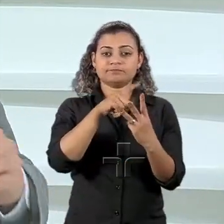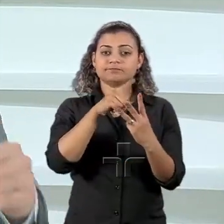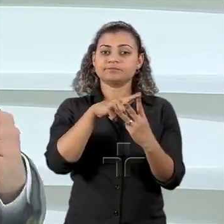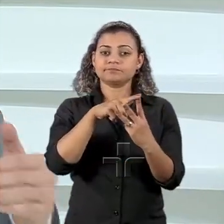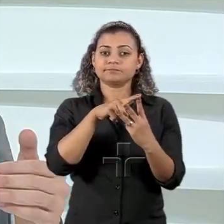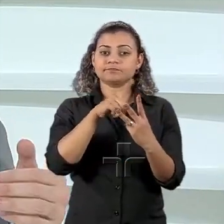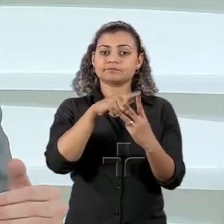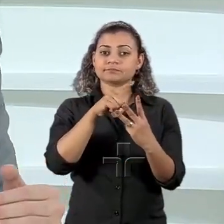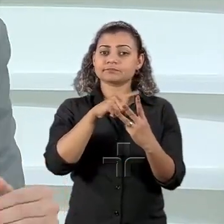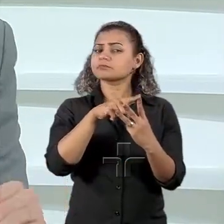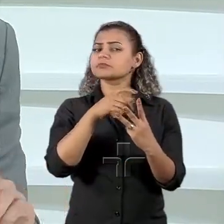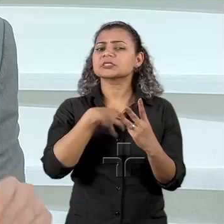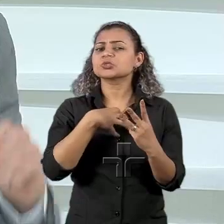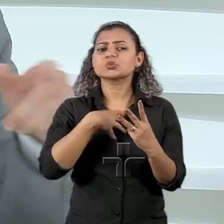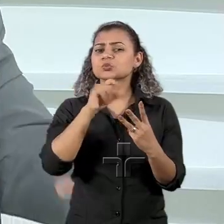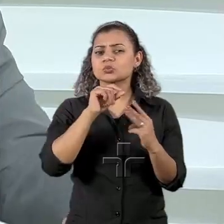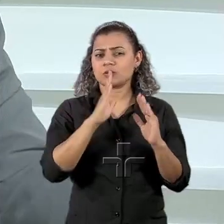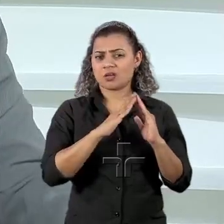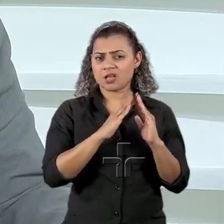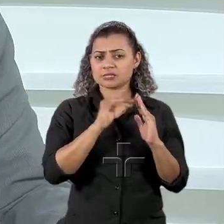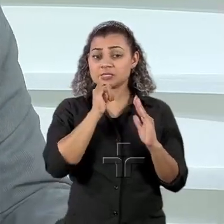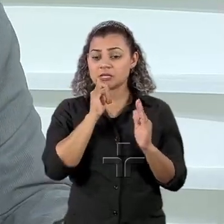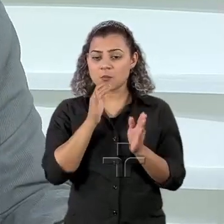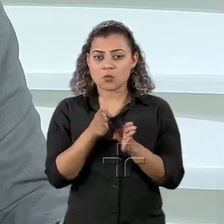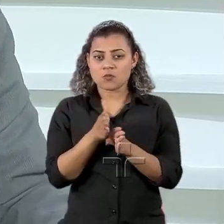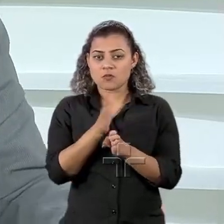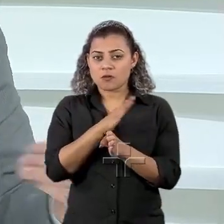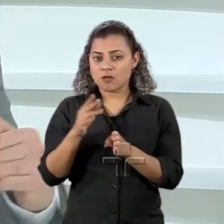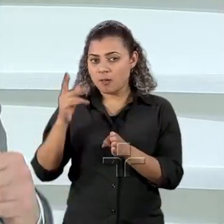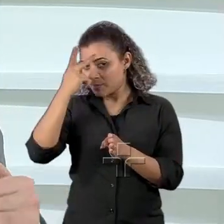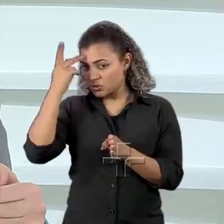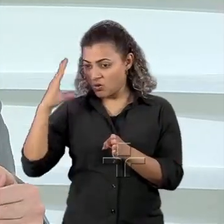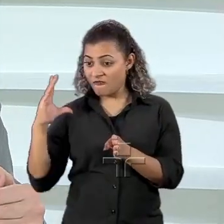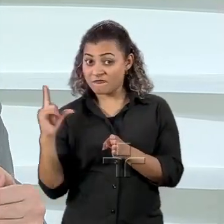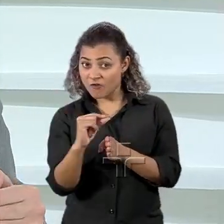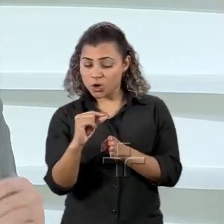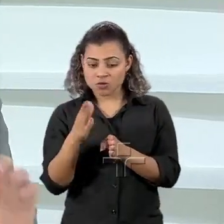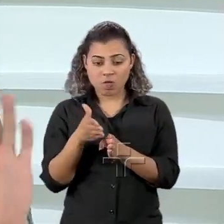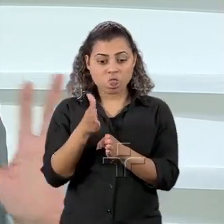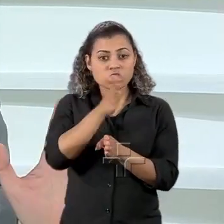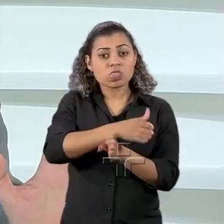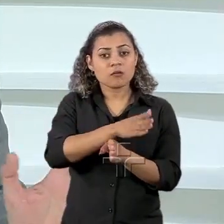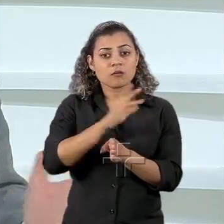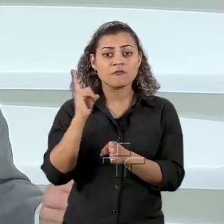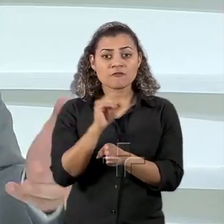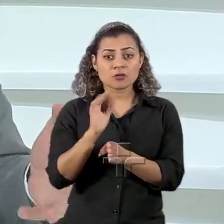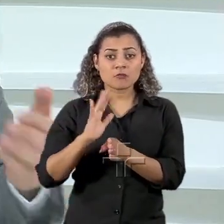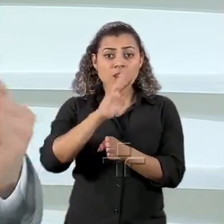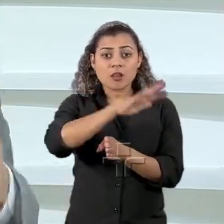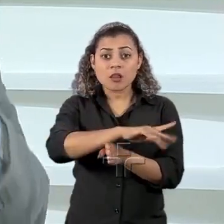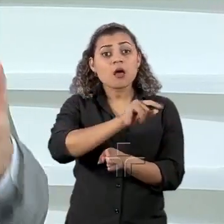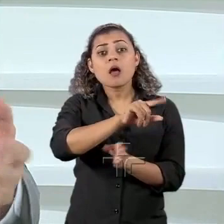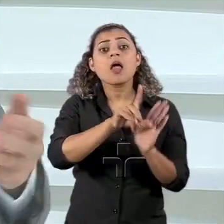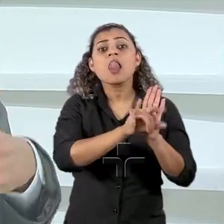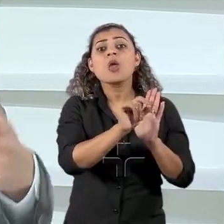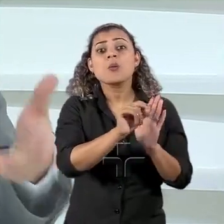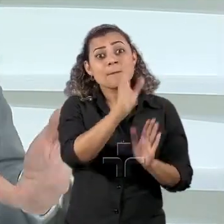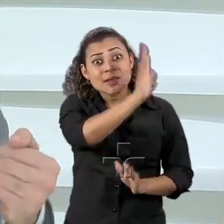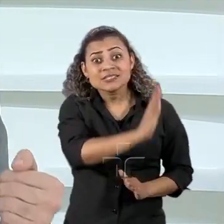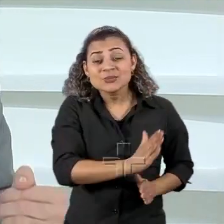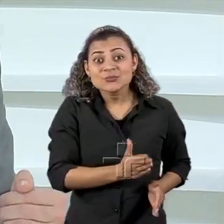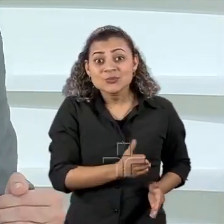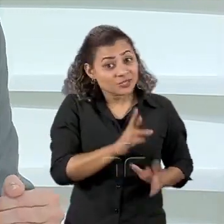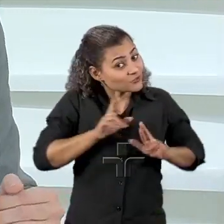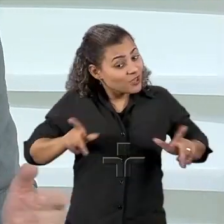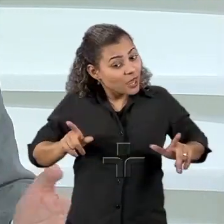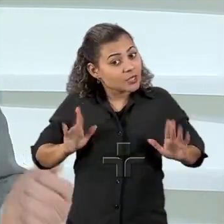doméstica no seguinte sentido na hora que o refugiado atravessa a fronteira passa a ser problema brasileiro a legislação brasileira obriga ou faz